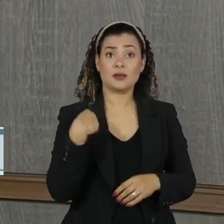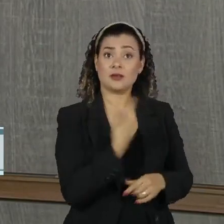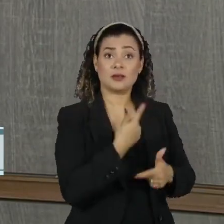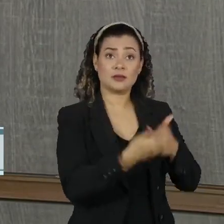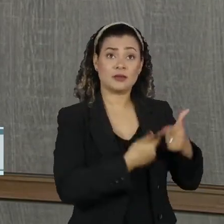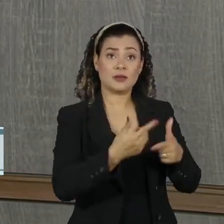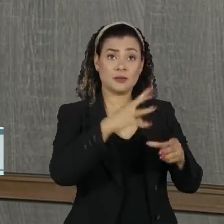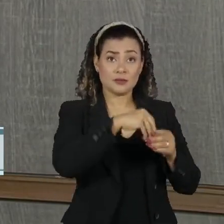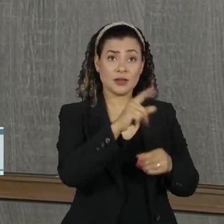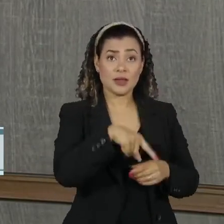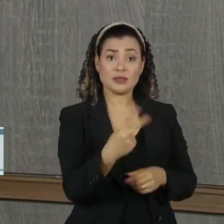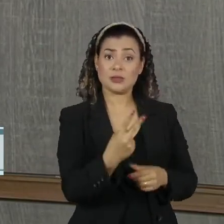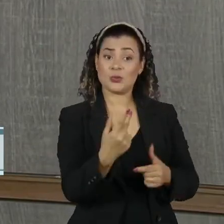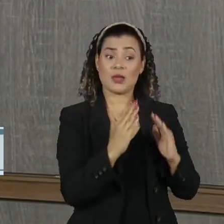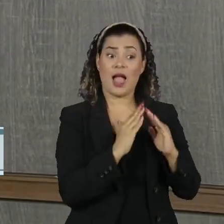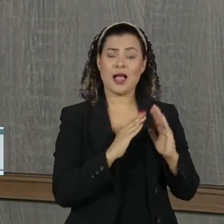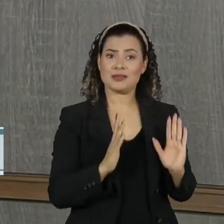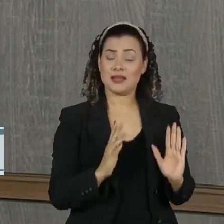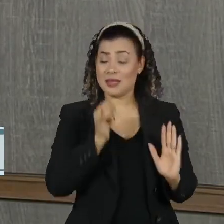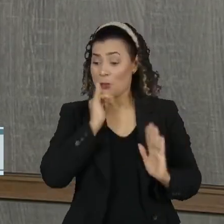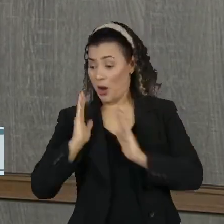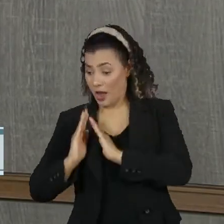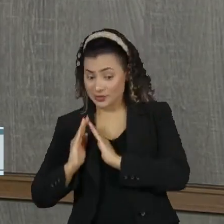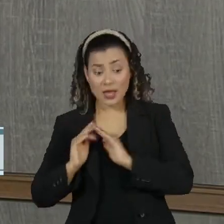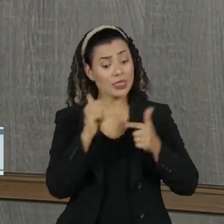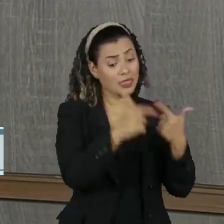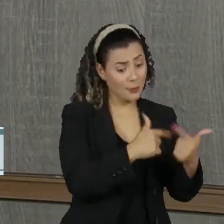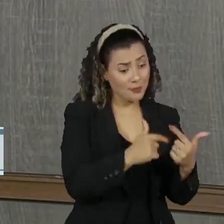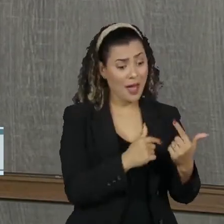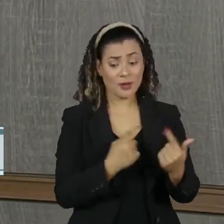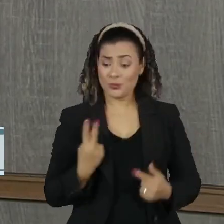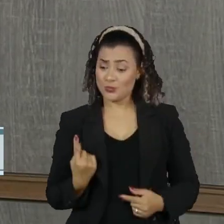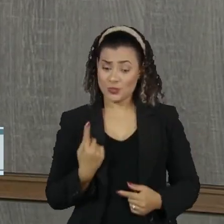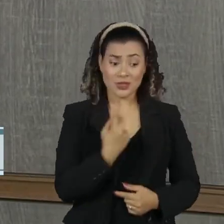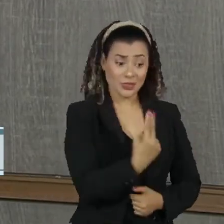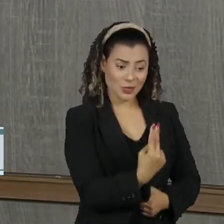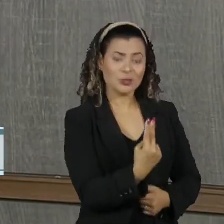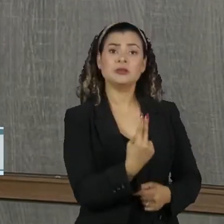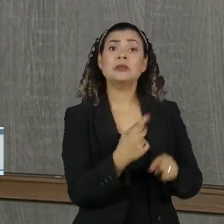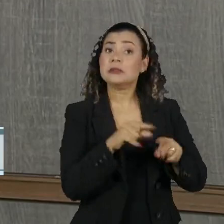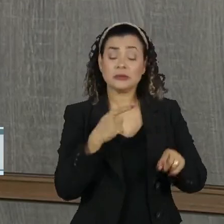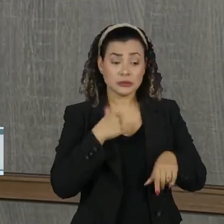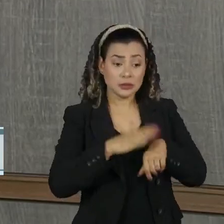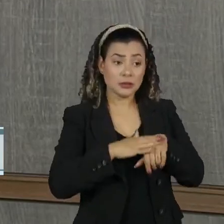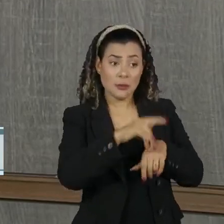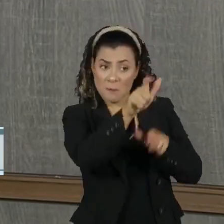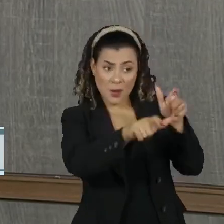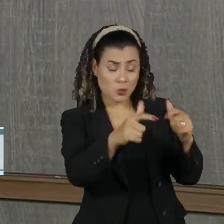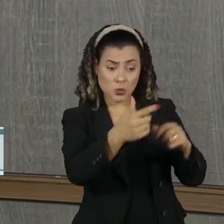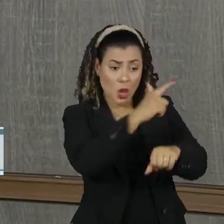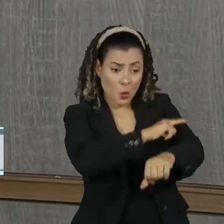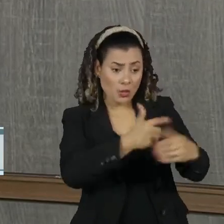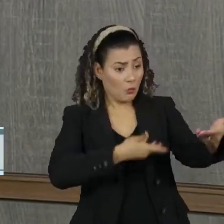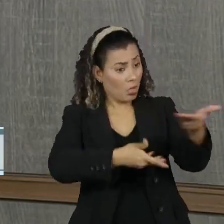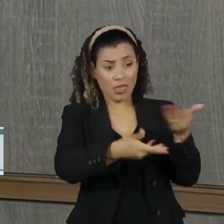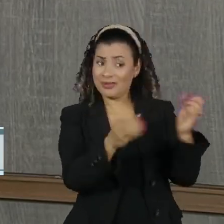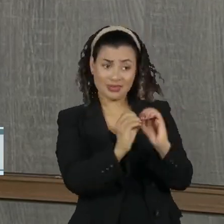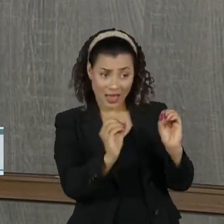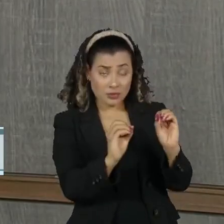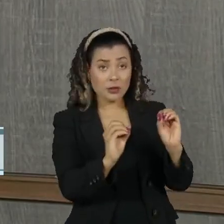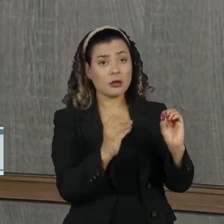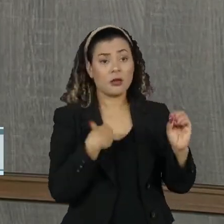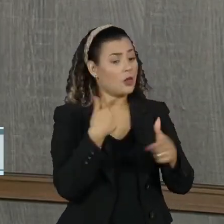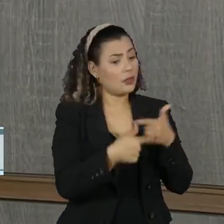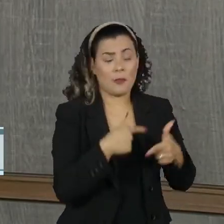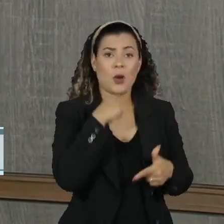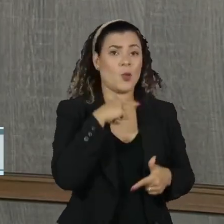trabalho é a nossa segunda casa. Se eu não me sinto bem, eu não consigo desempenhar bem o meu papel. Então eu fico muito tranquila